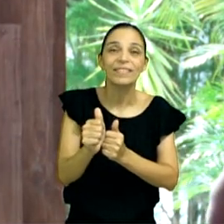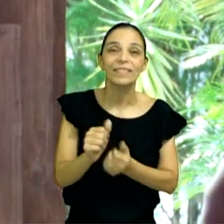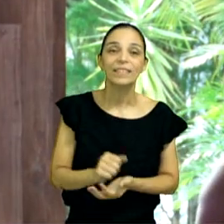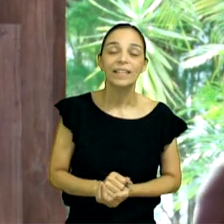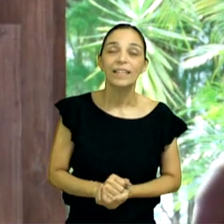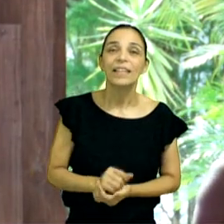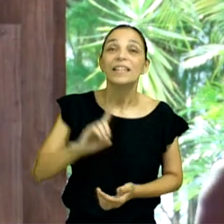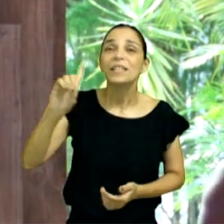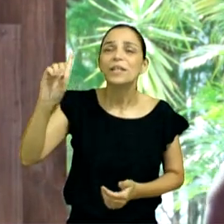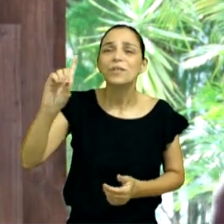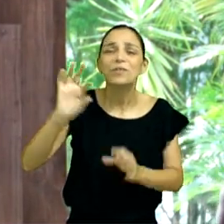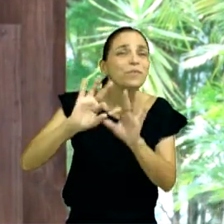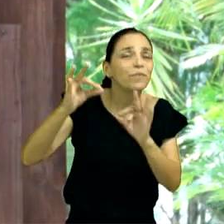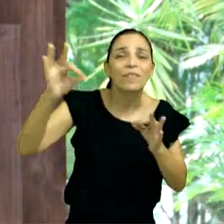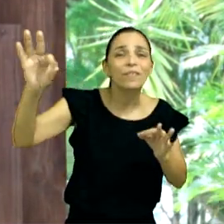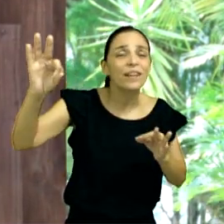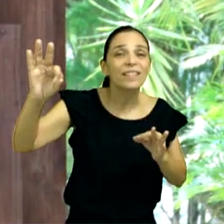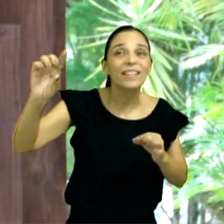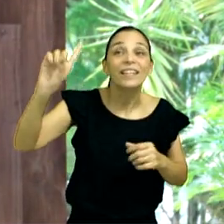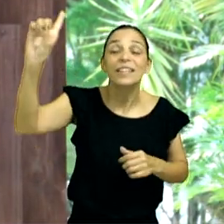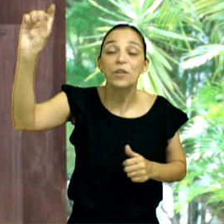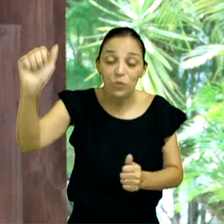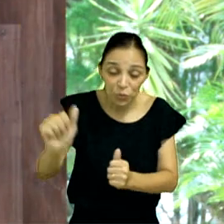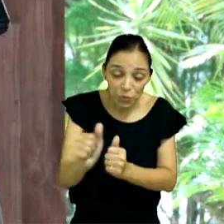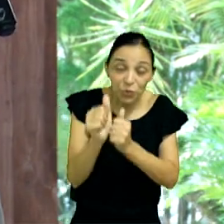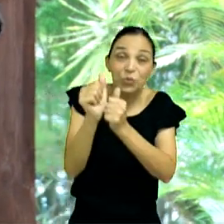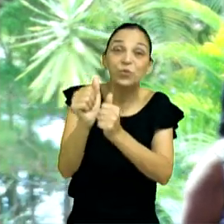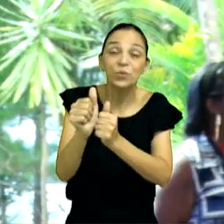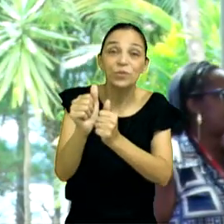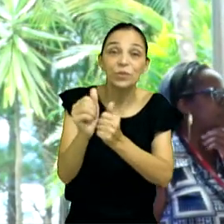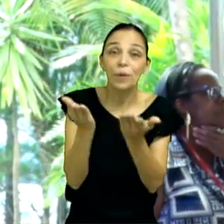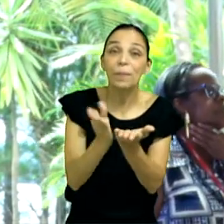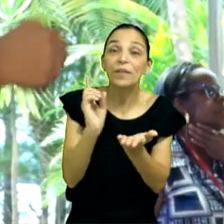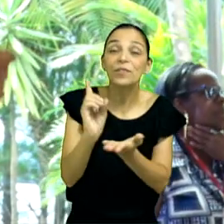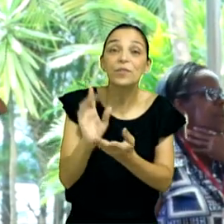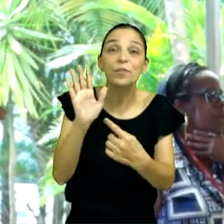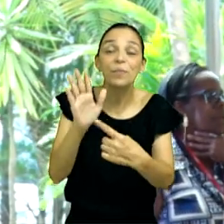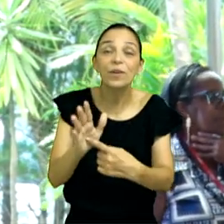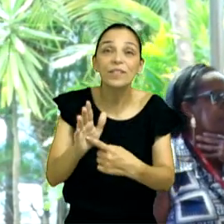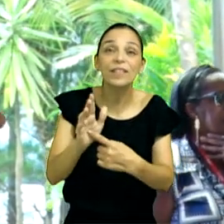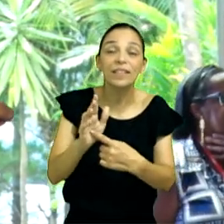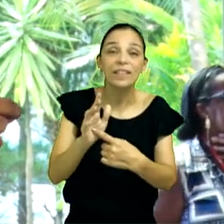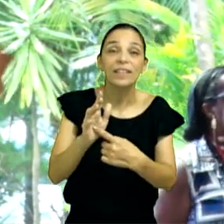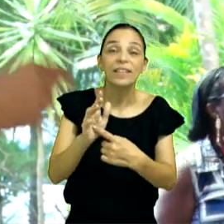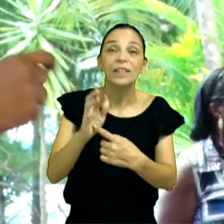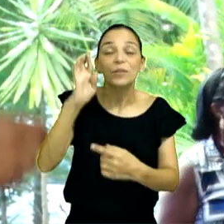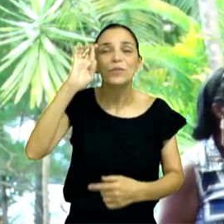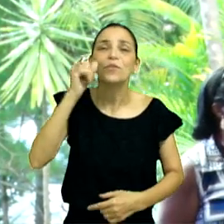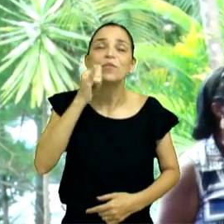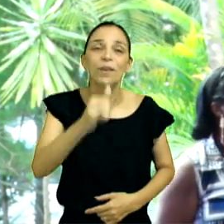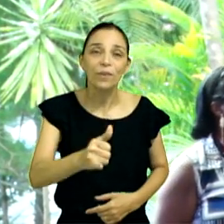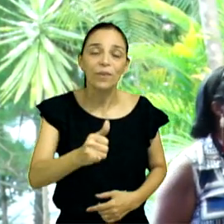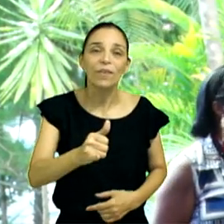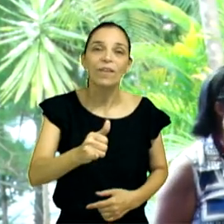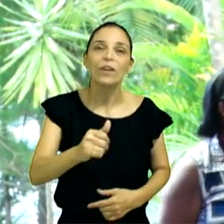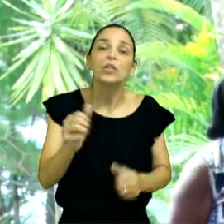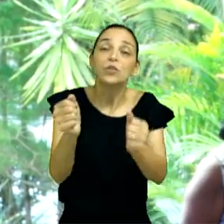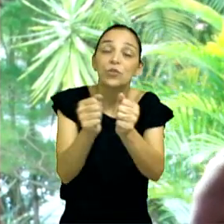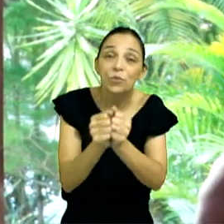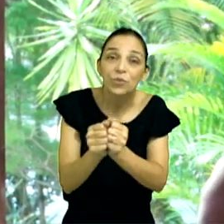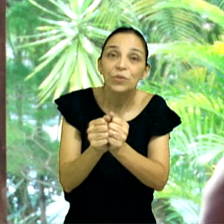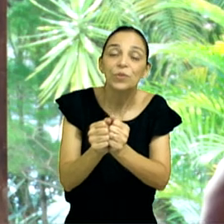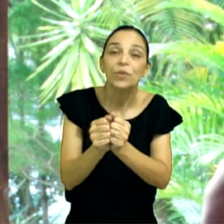alimenta a distância, não, ele está conosco, ele disse, eis que estou convosco, todos os dias, até a consumação dos séculos,